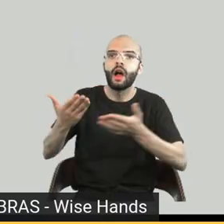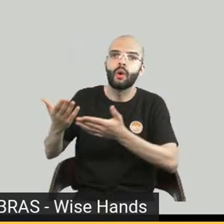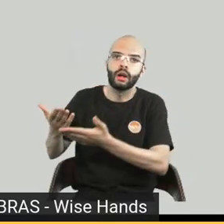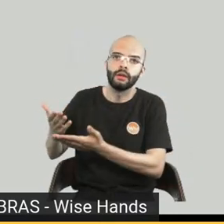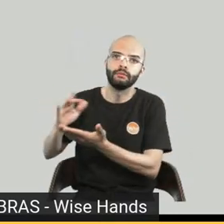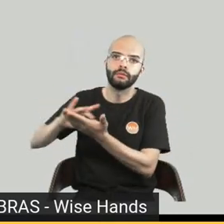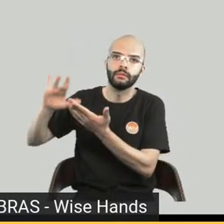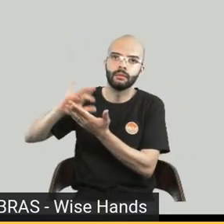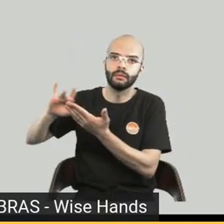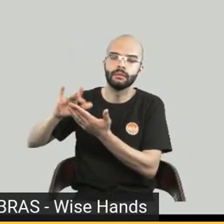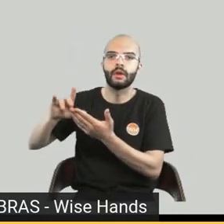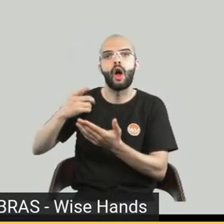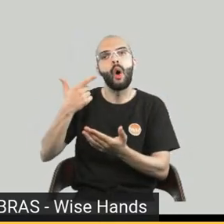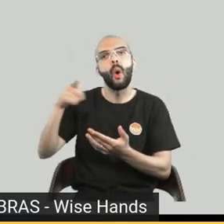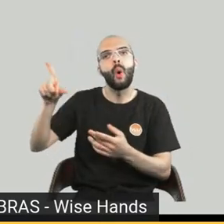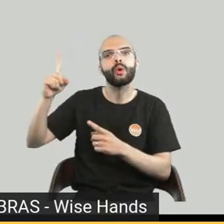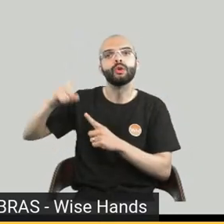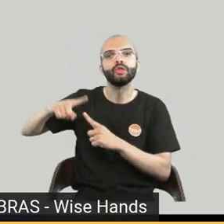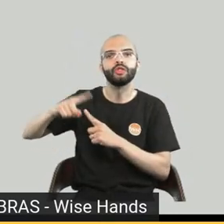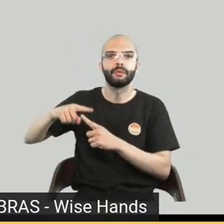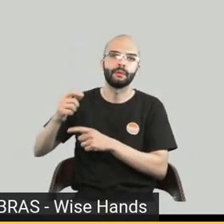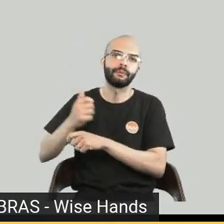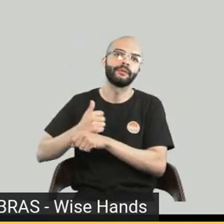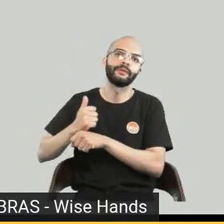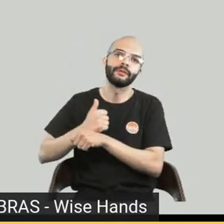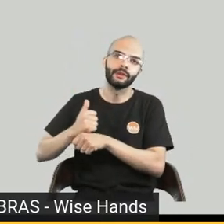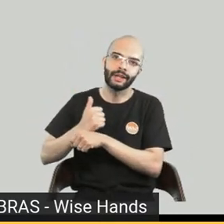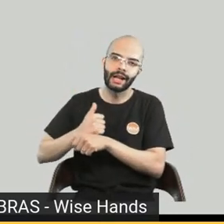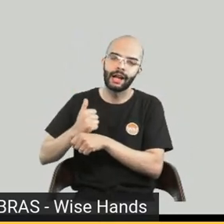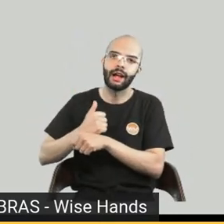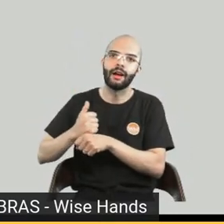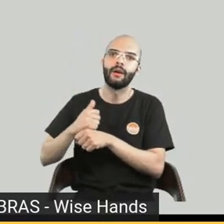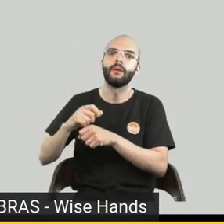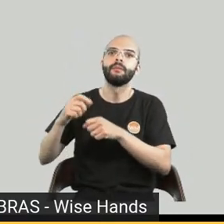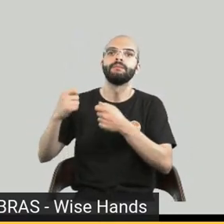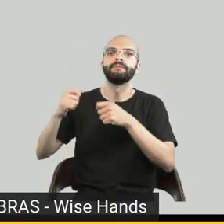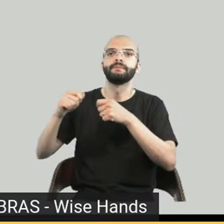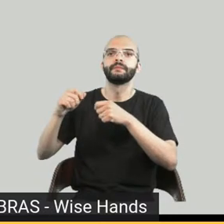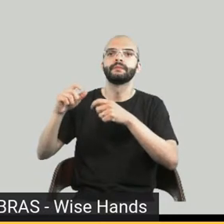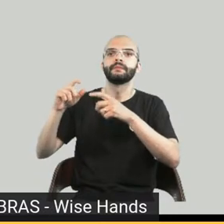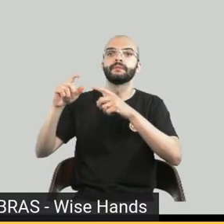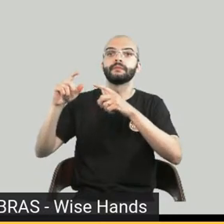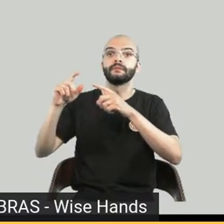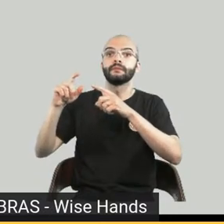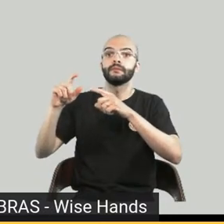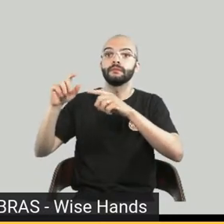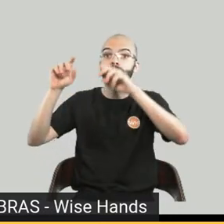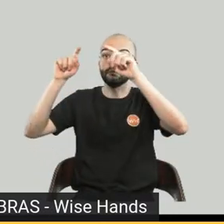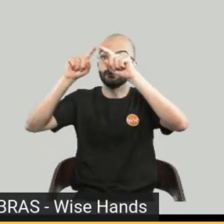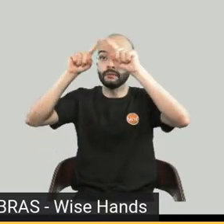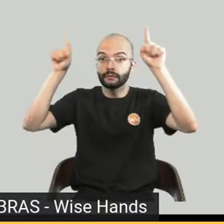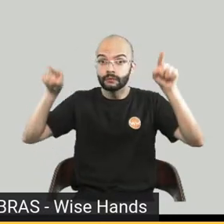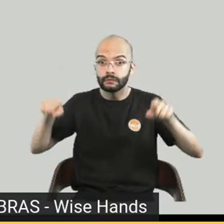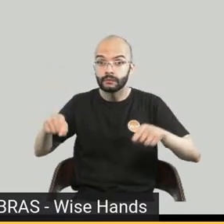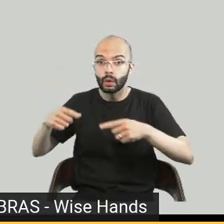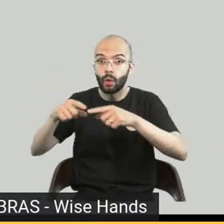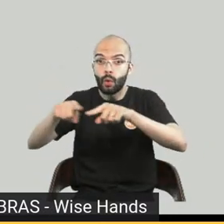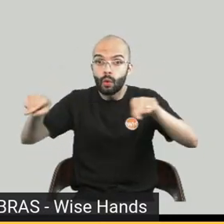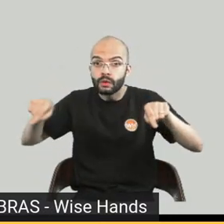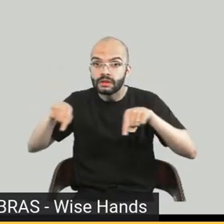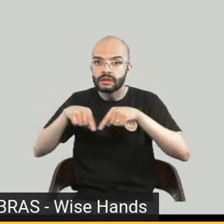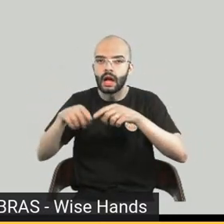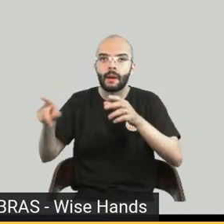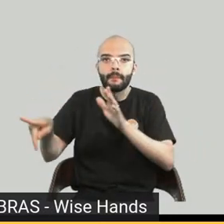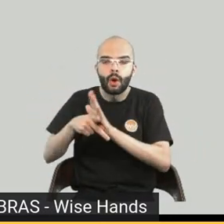narrador profissional, exige a estrutura de um estúdio, equipe de um estúdio profissional também, pra ter um bom resultado.